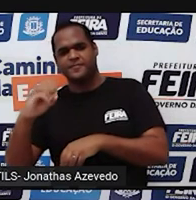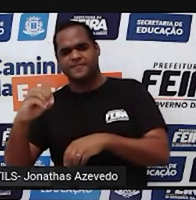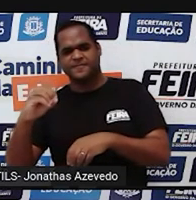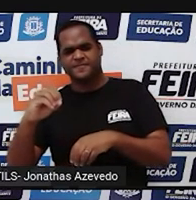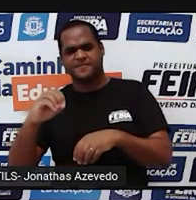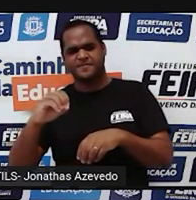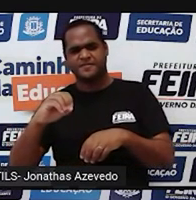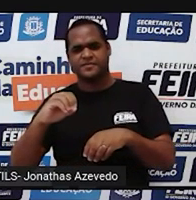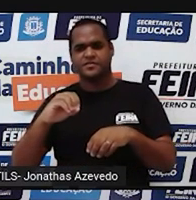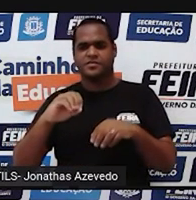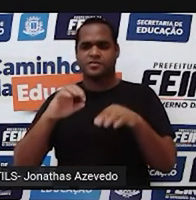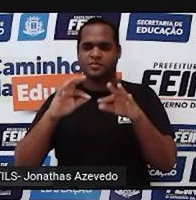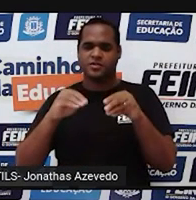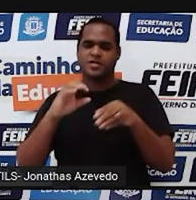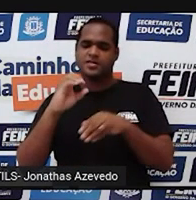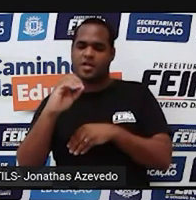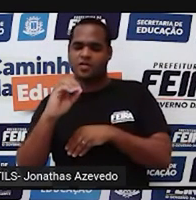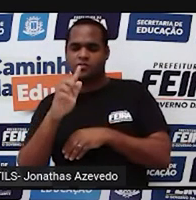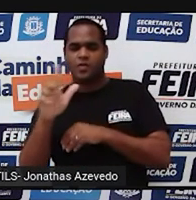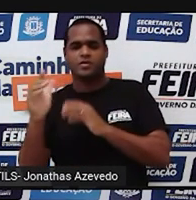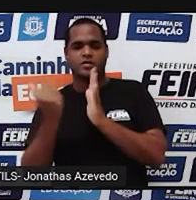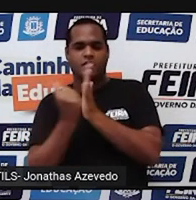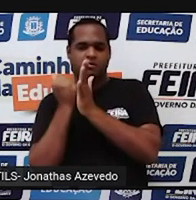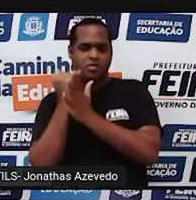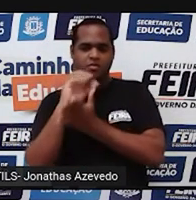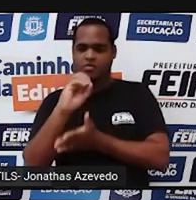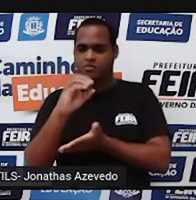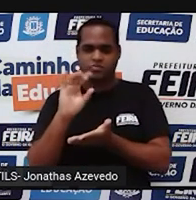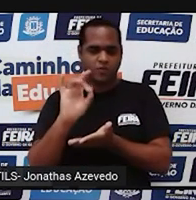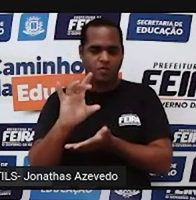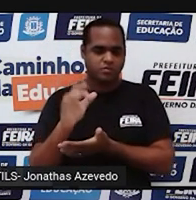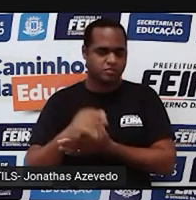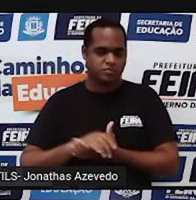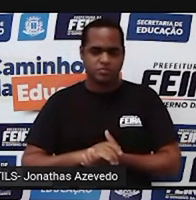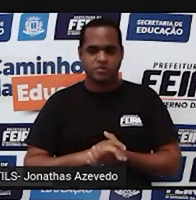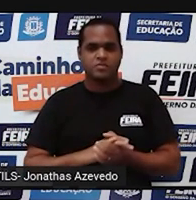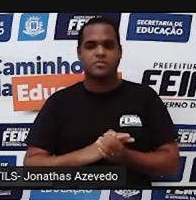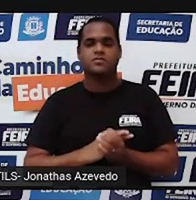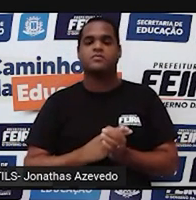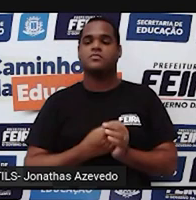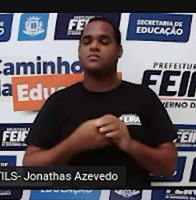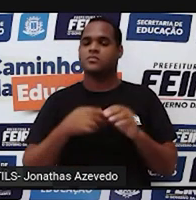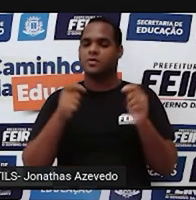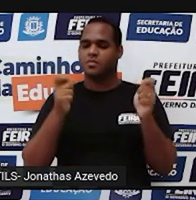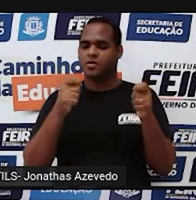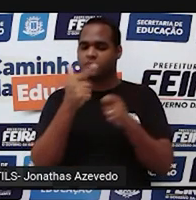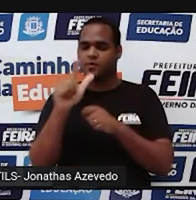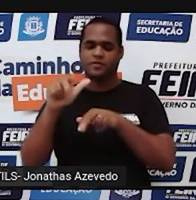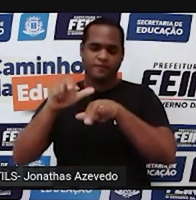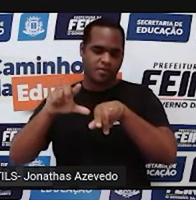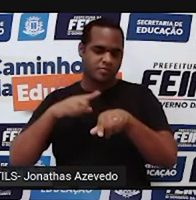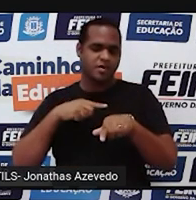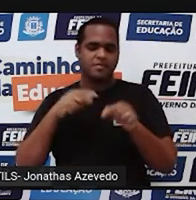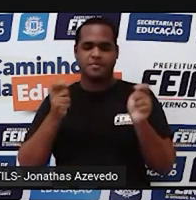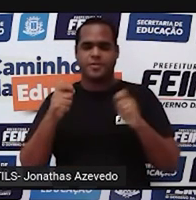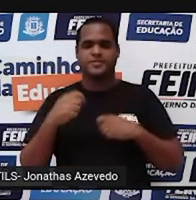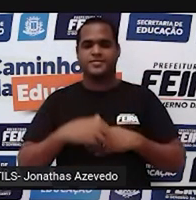acrescenta zeros. Aí a gente acrescentou um zero só, mas pode ser a quantidade que for necessária. Tá bom?